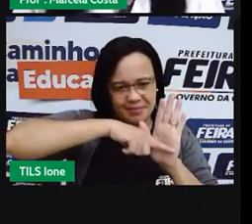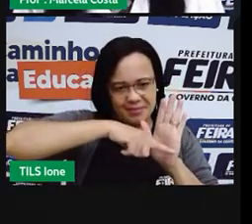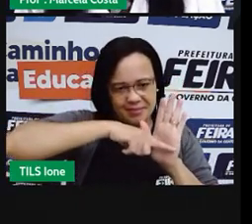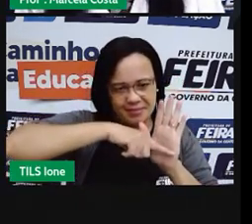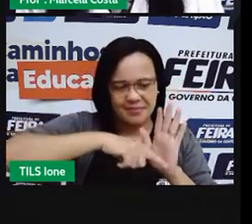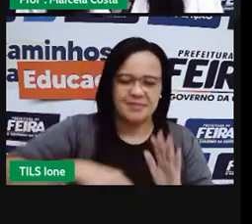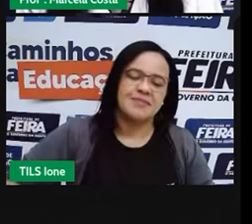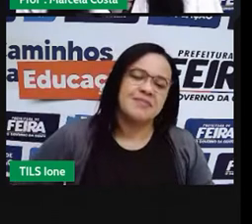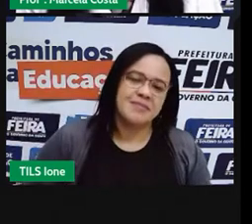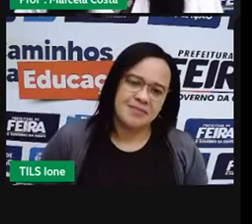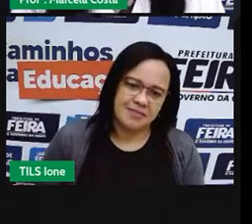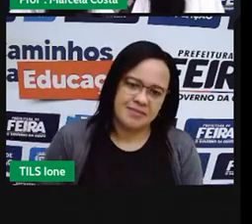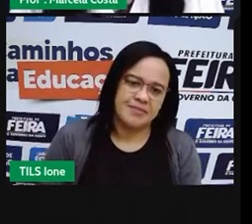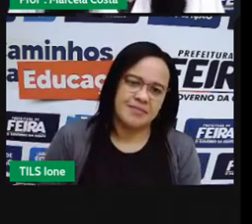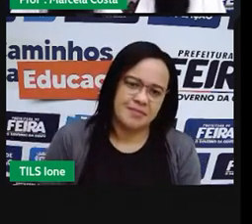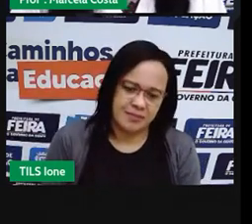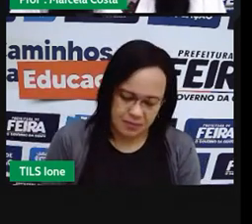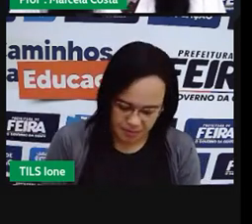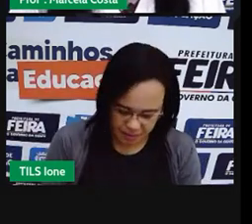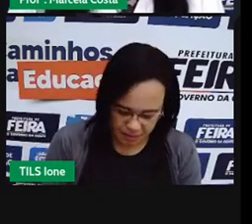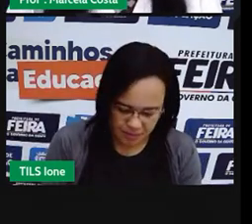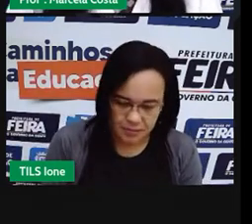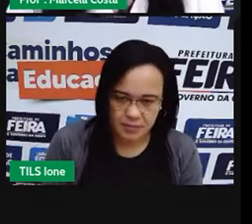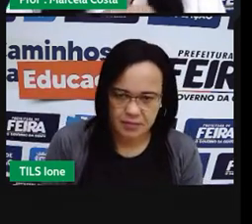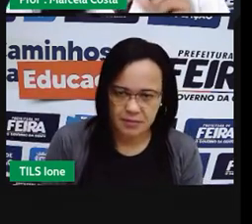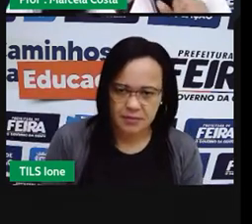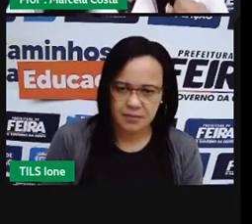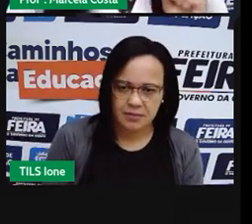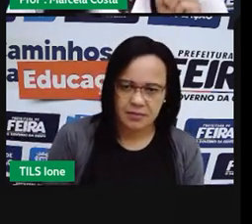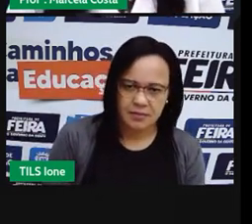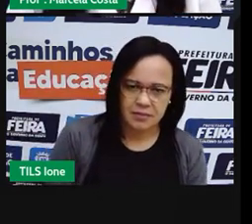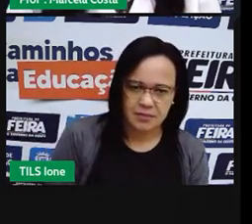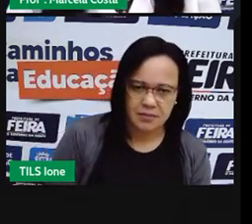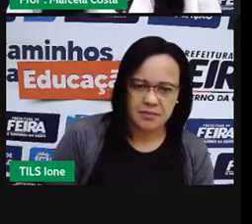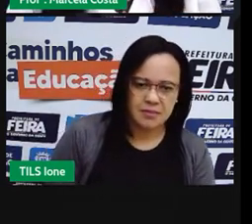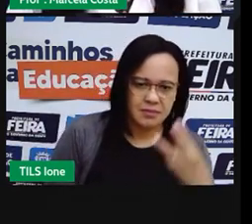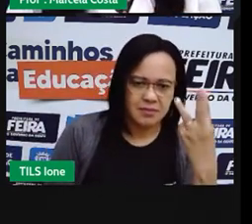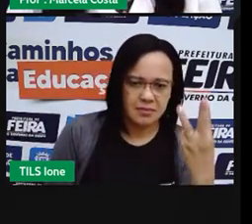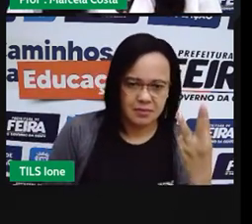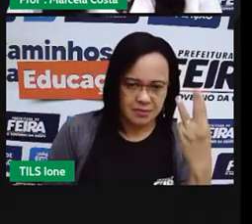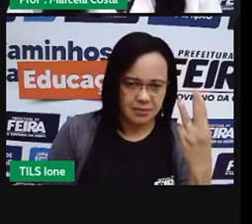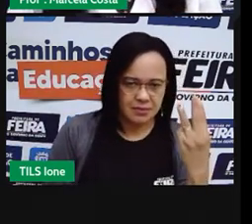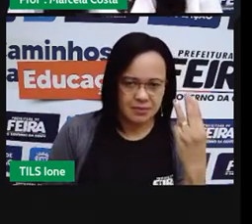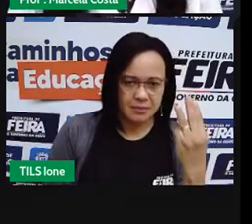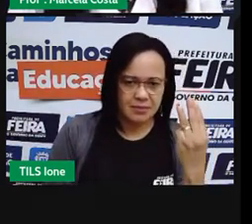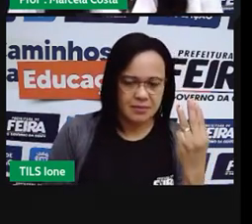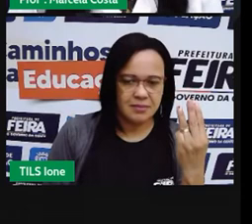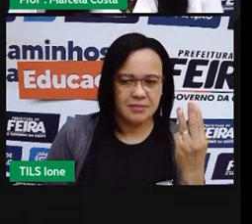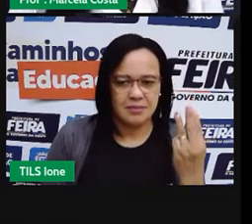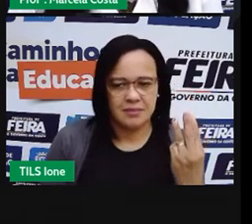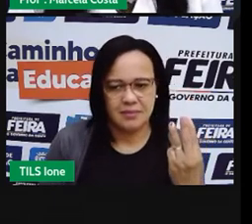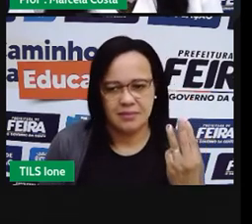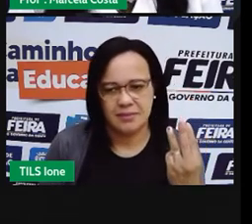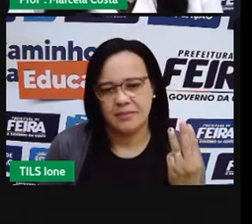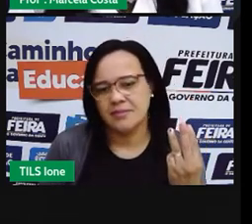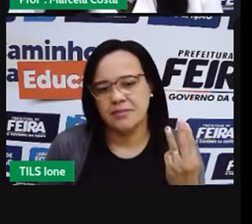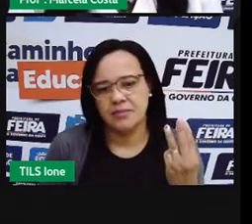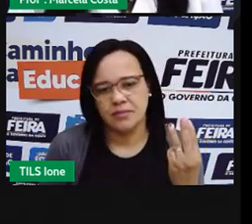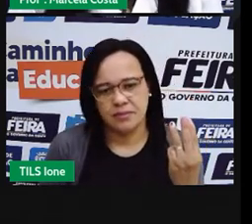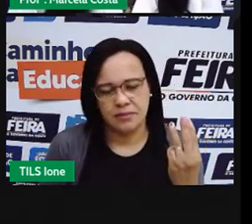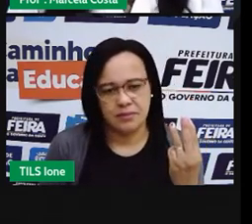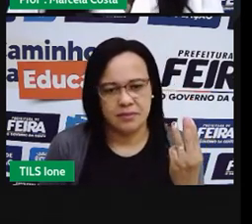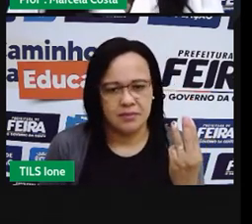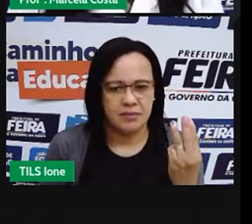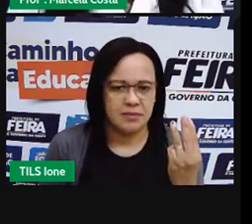subtração. Então, diminuiu três baldes. Um, dois, três baldes.